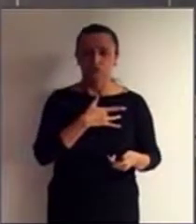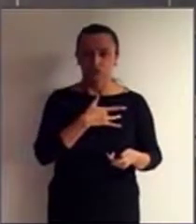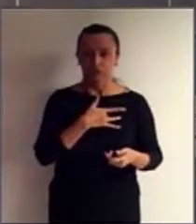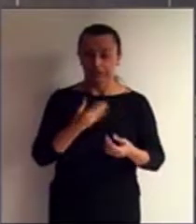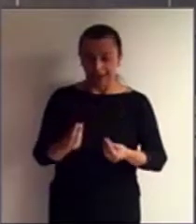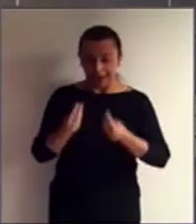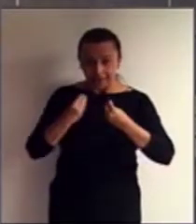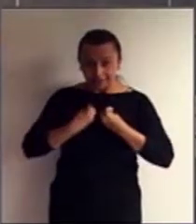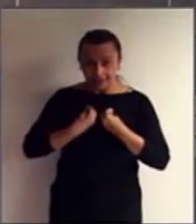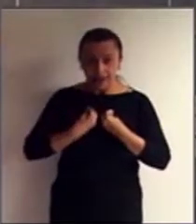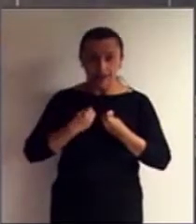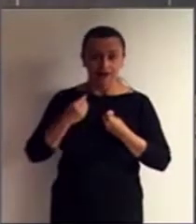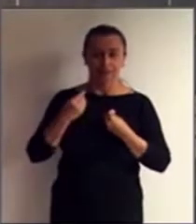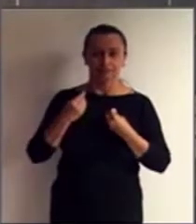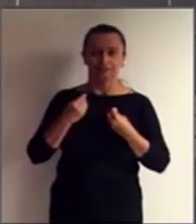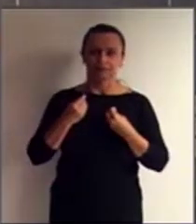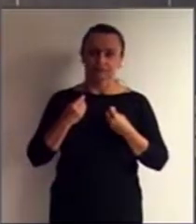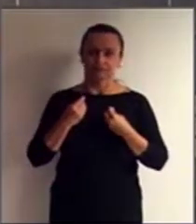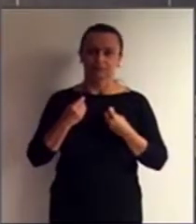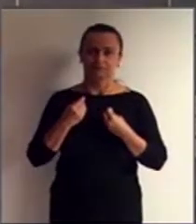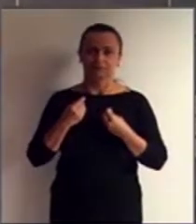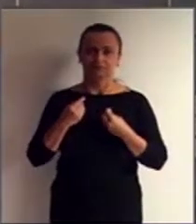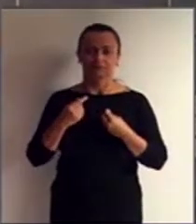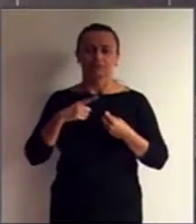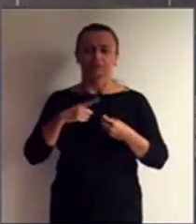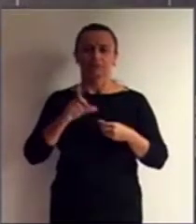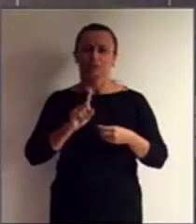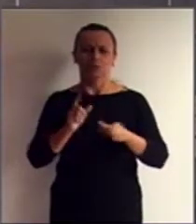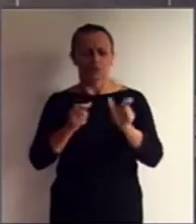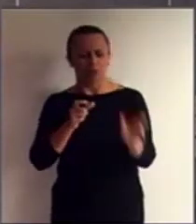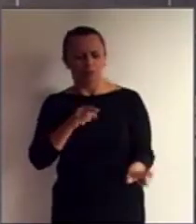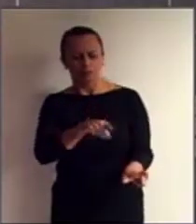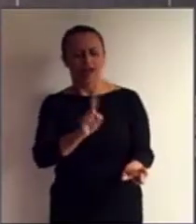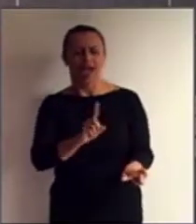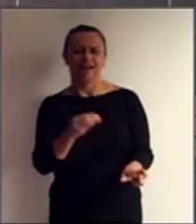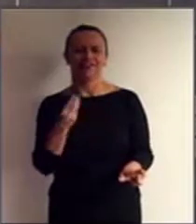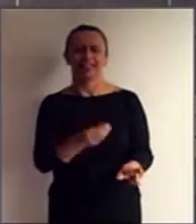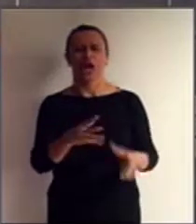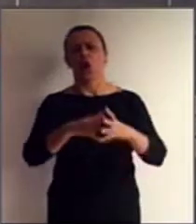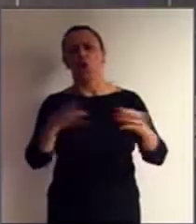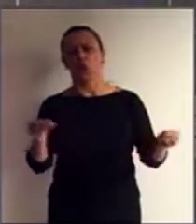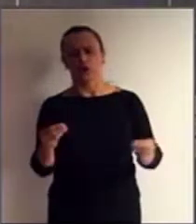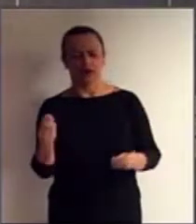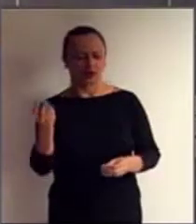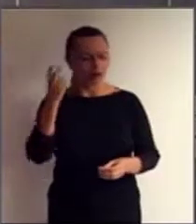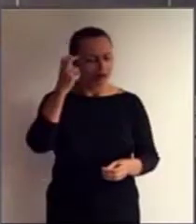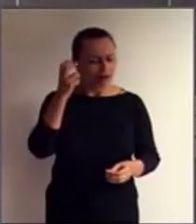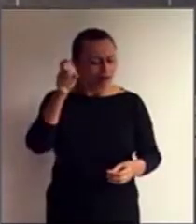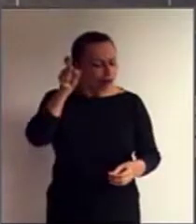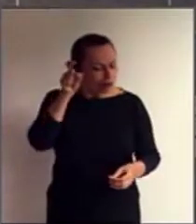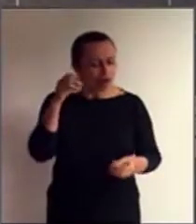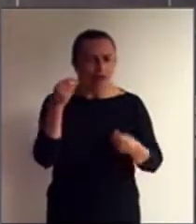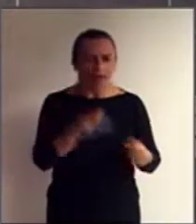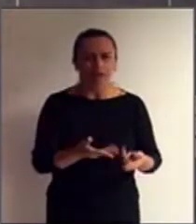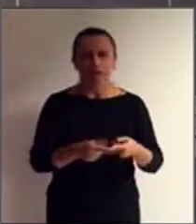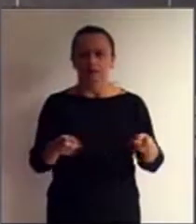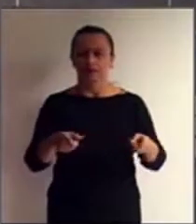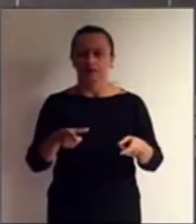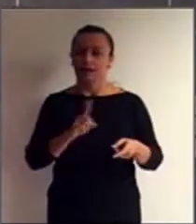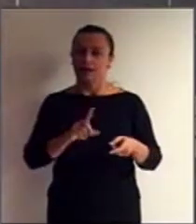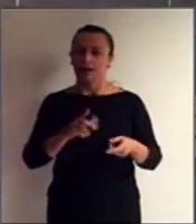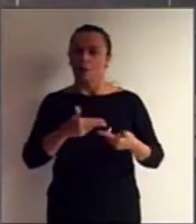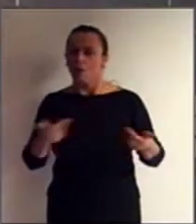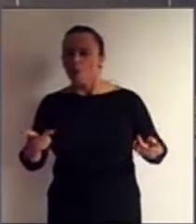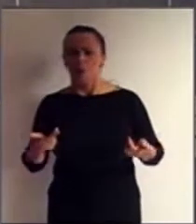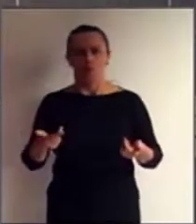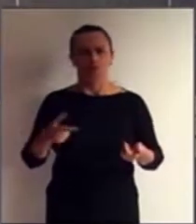vistos como equipamentos para a cura de uma patologia. são apoios,